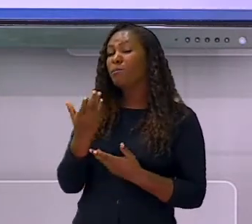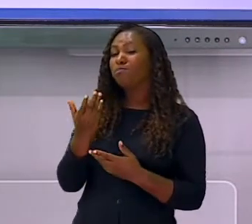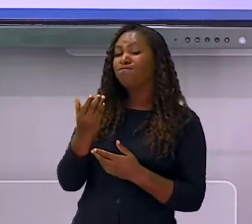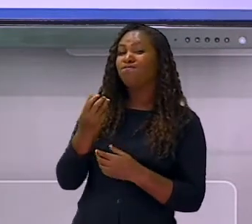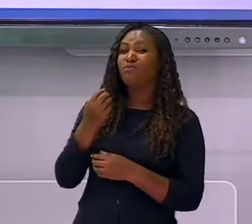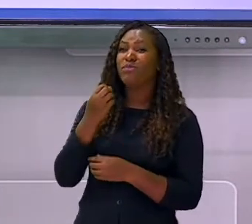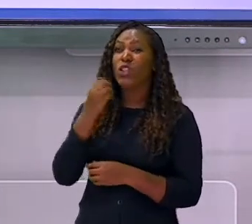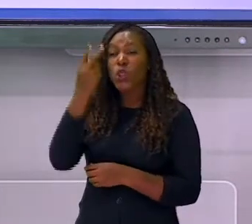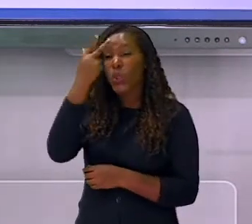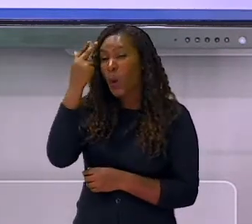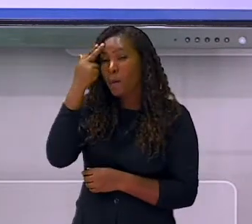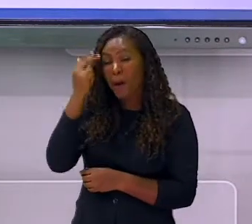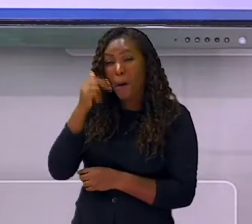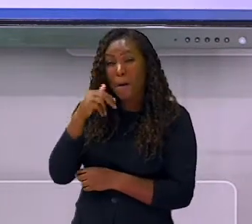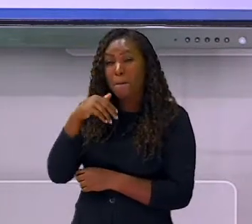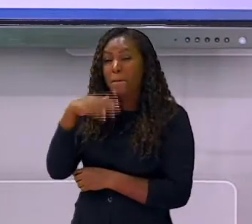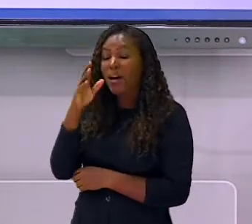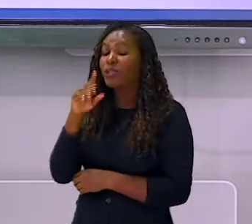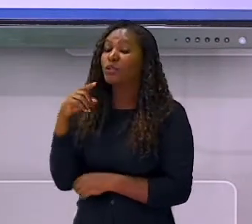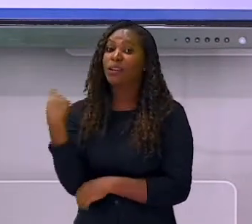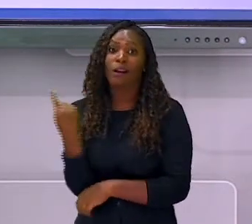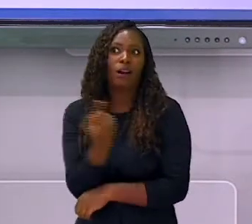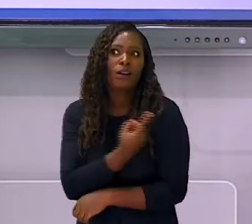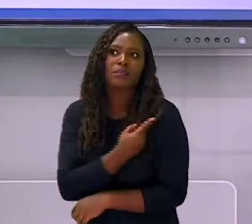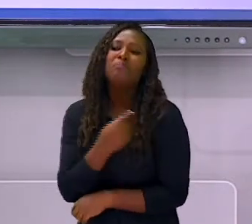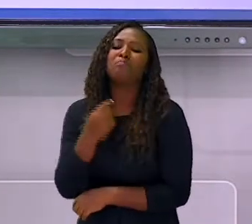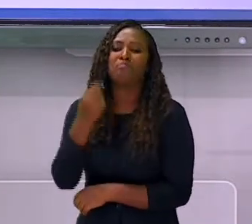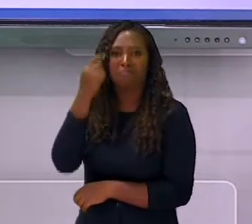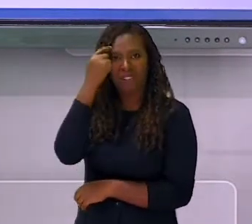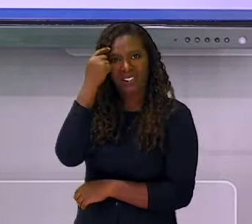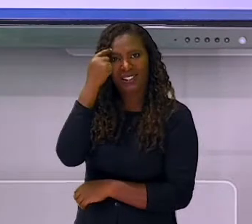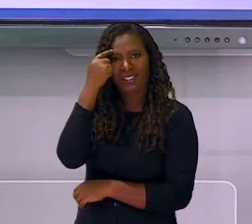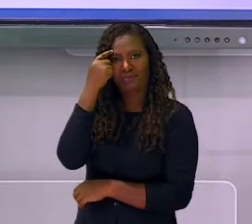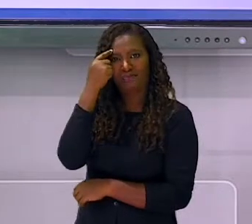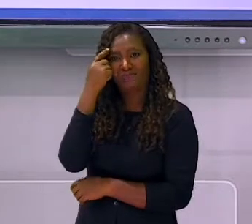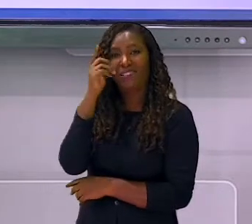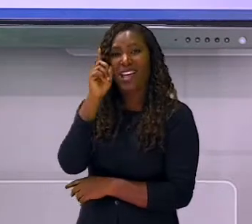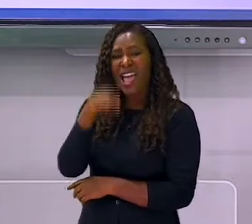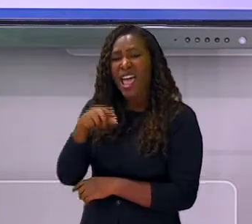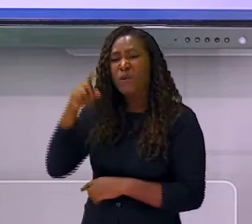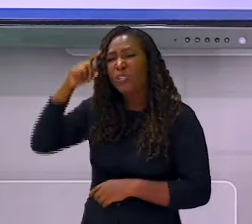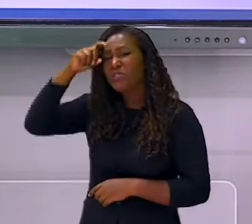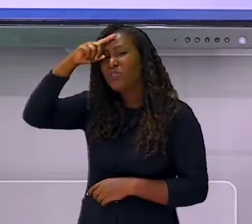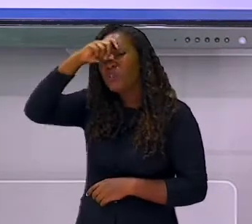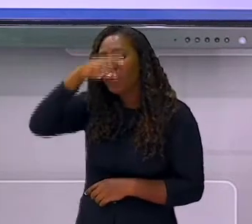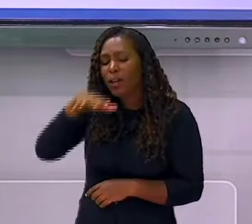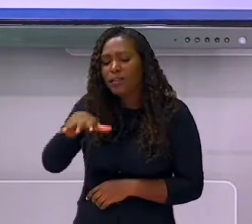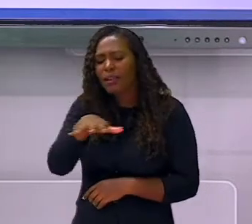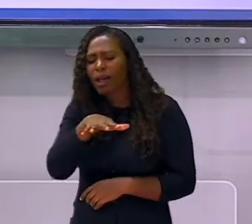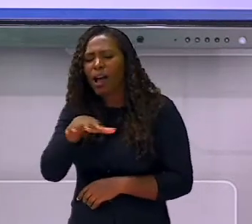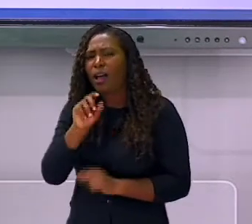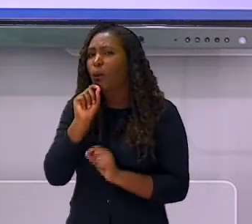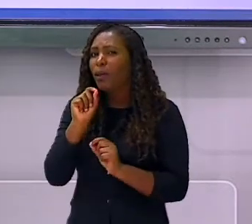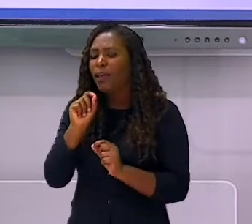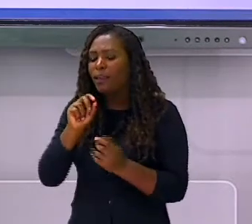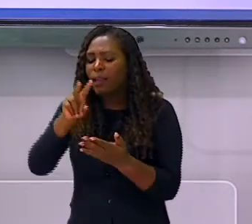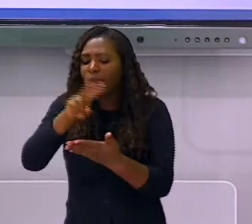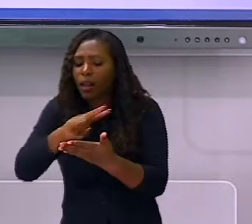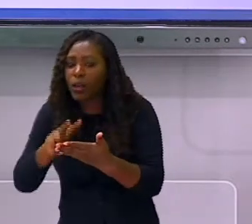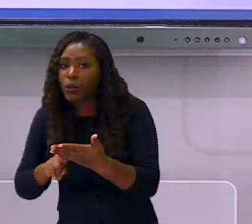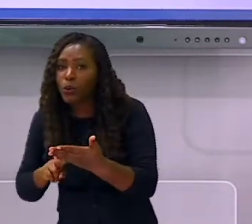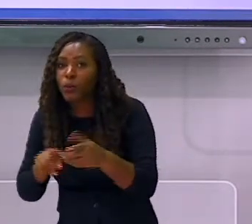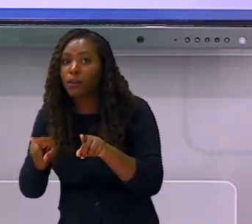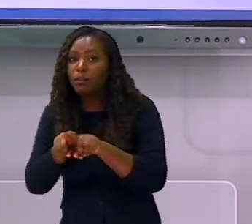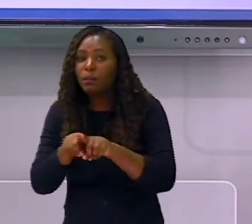dislexia é considerada um distúrbio genético. É uma dificuldade na área da leitura, escrita e